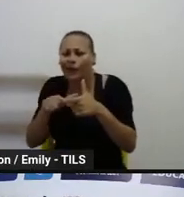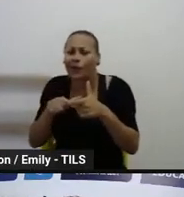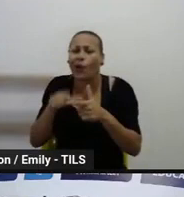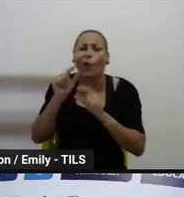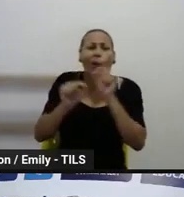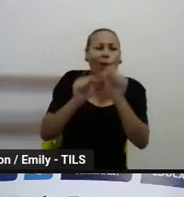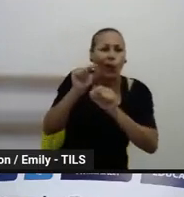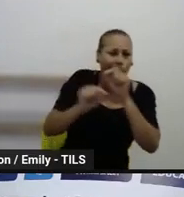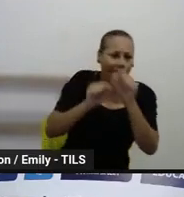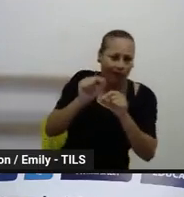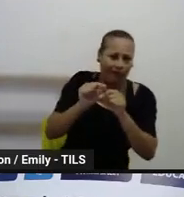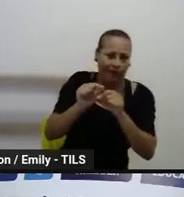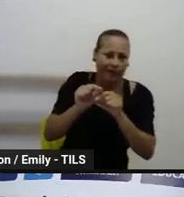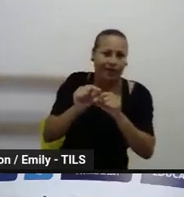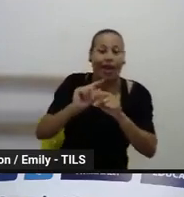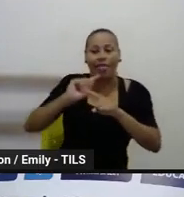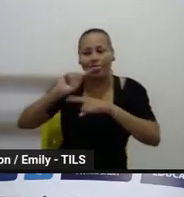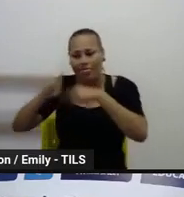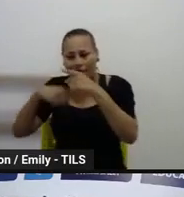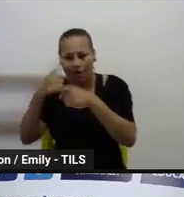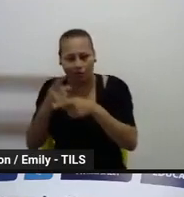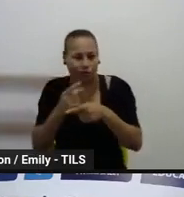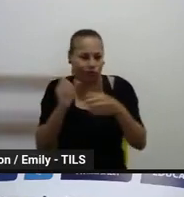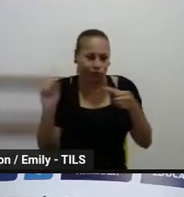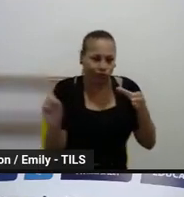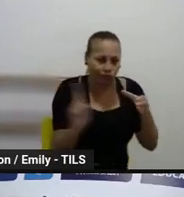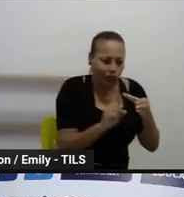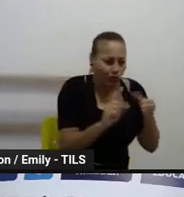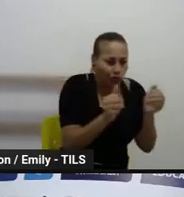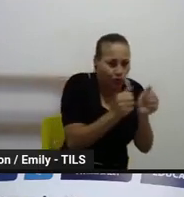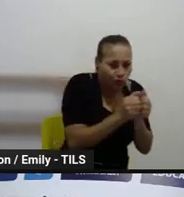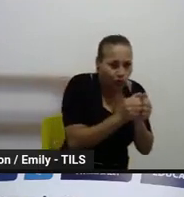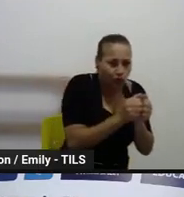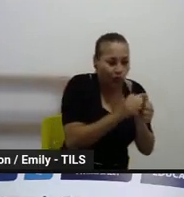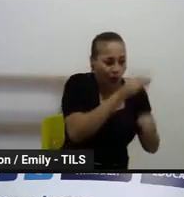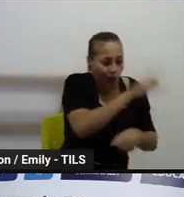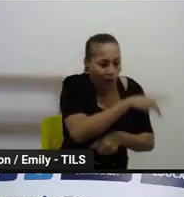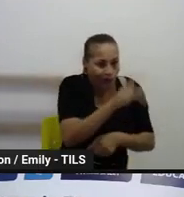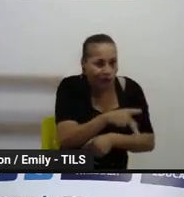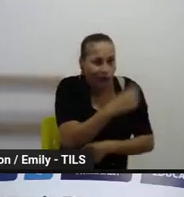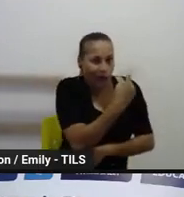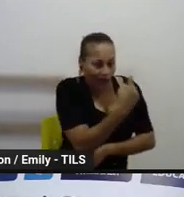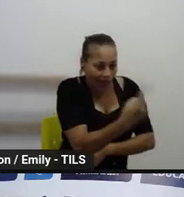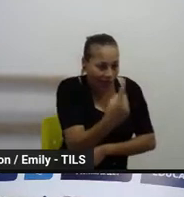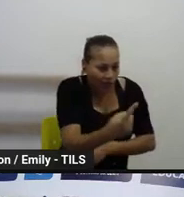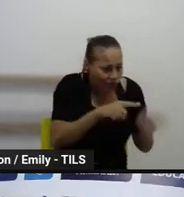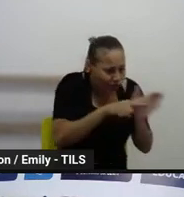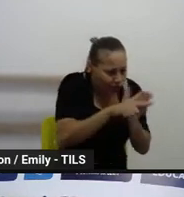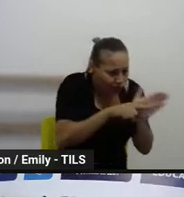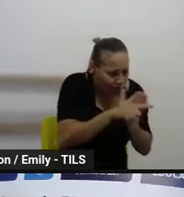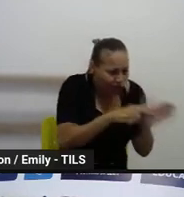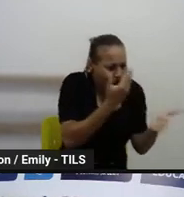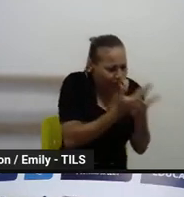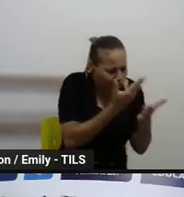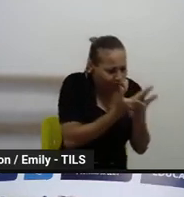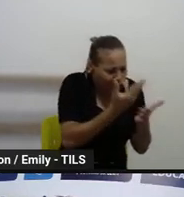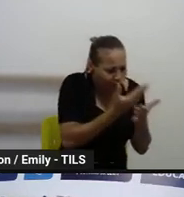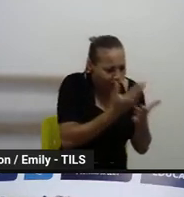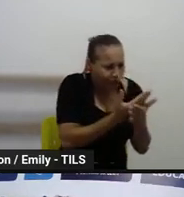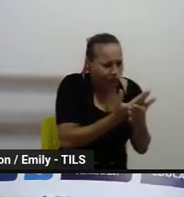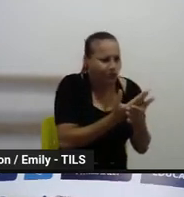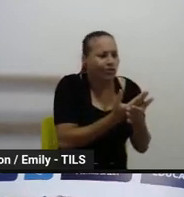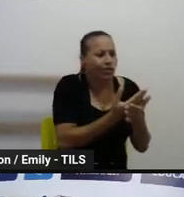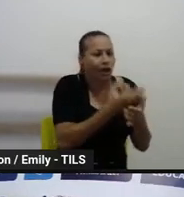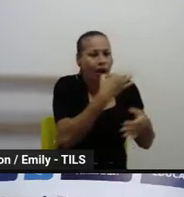certamente, porque a gente não consegue mais organizar uma formação por ano, mas teremos que organizar uma formação por